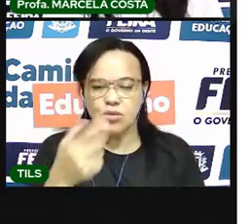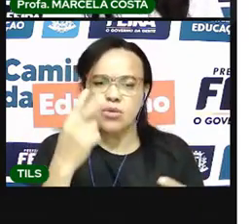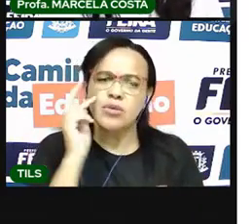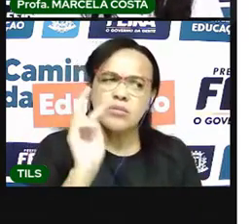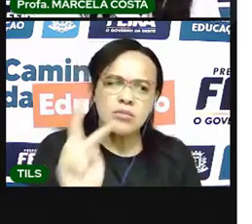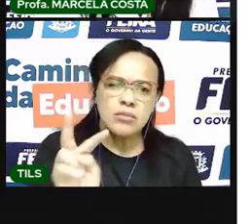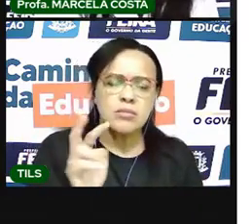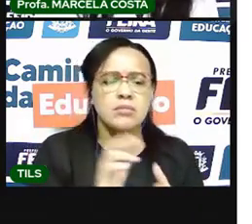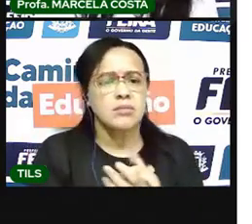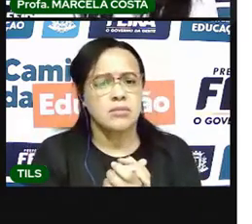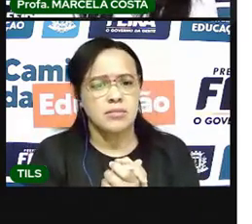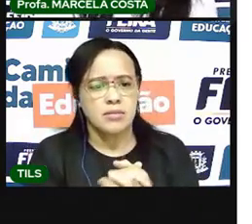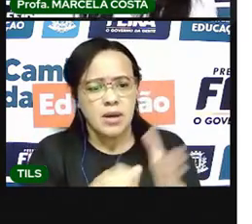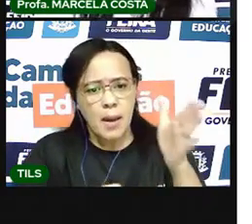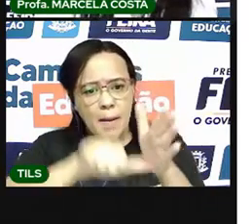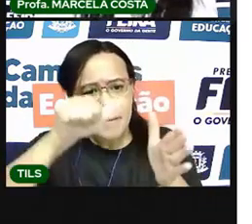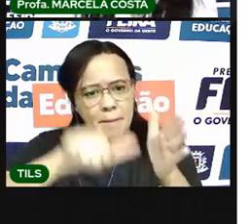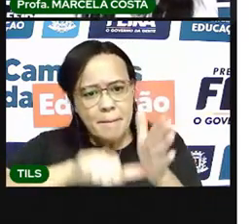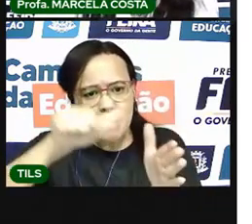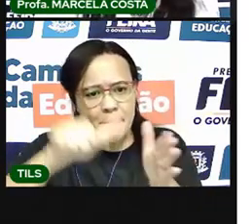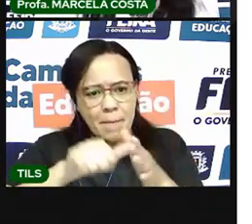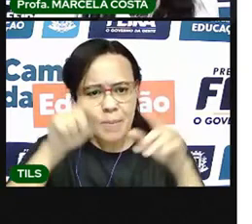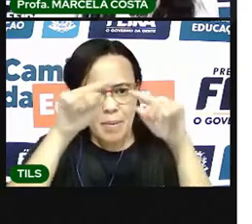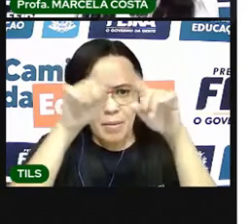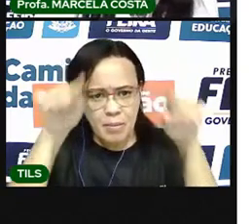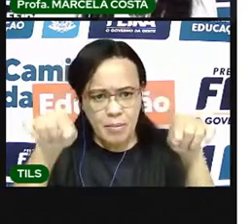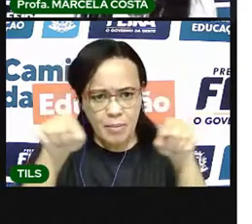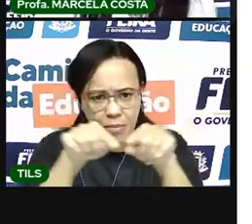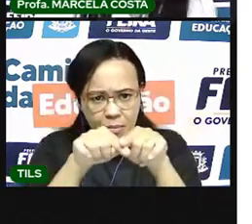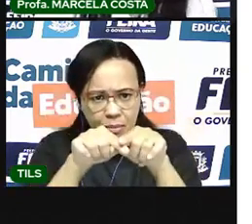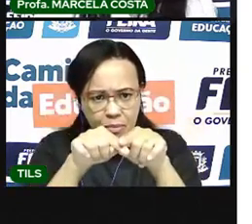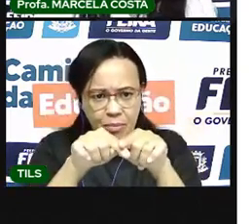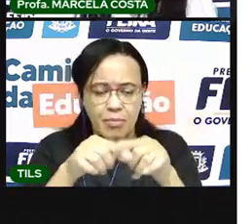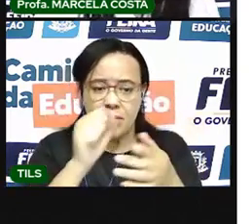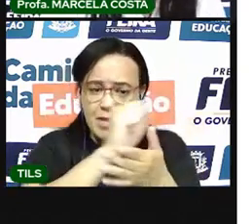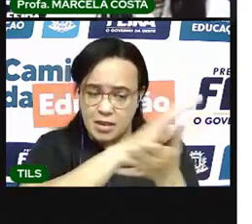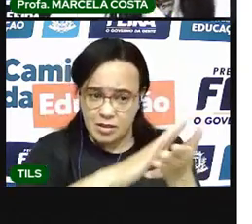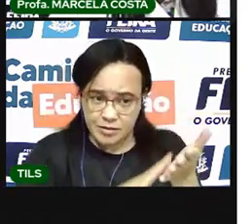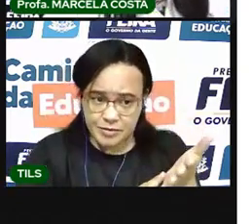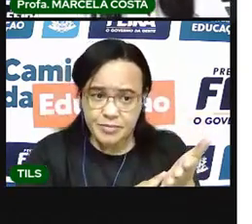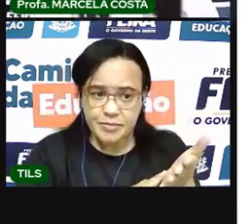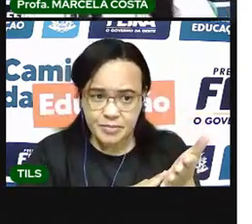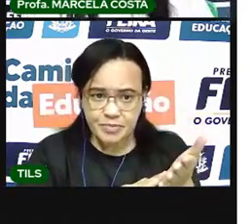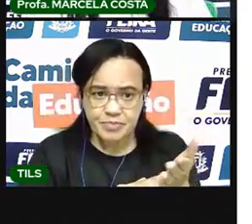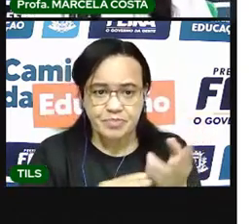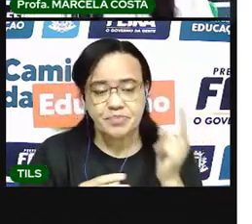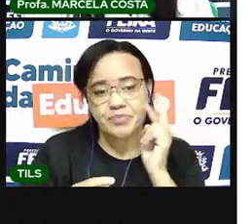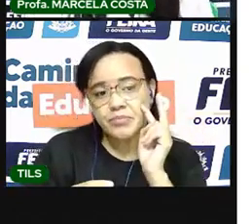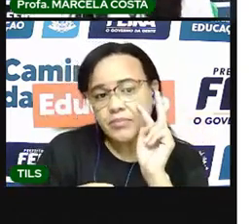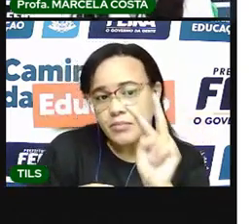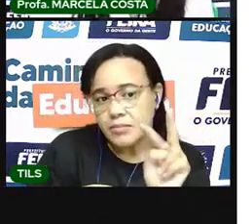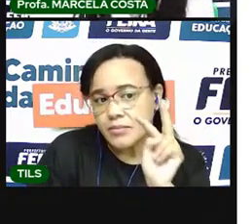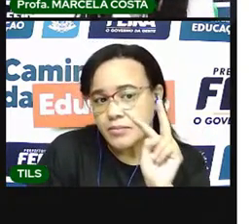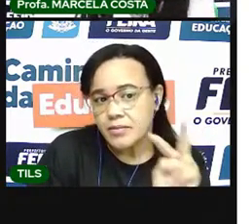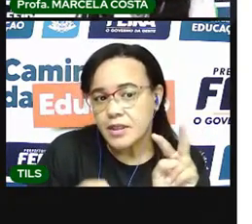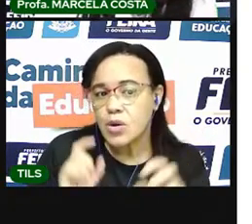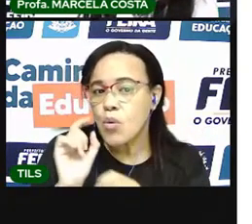que na primeira parte da atividade, vem para você